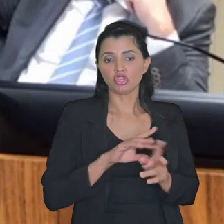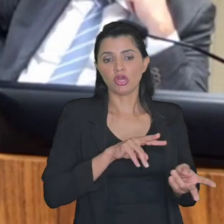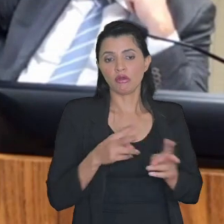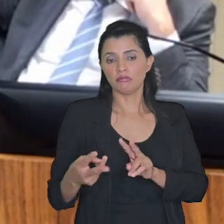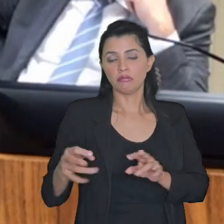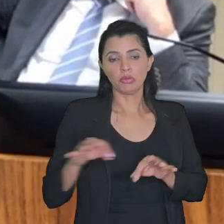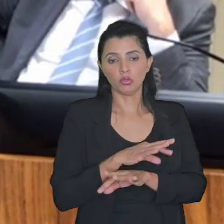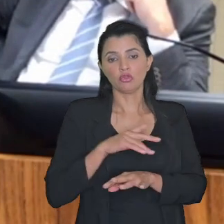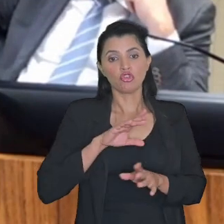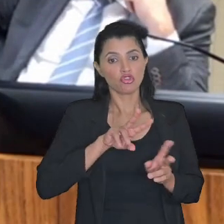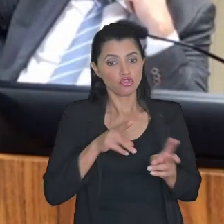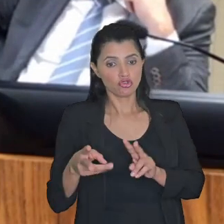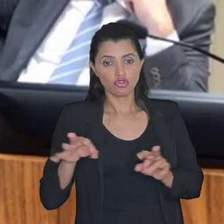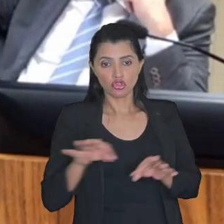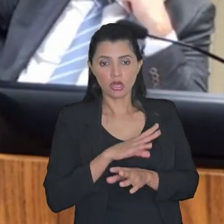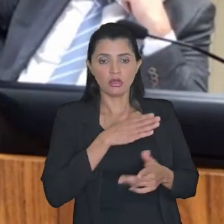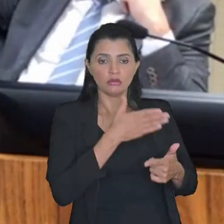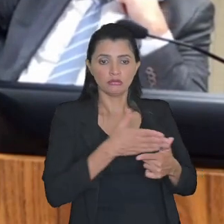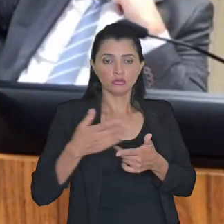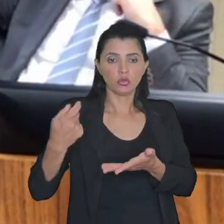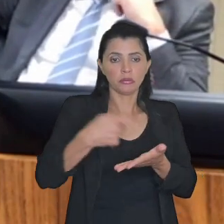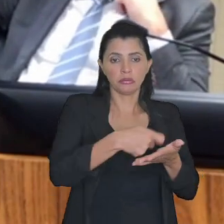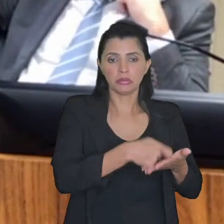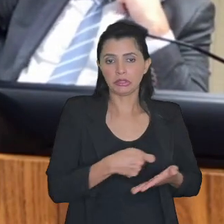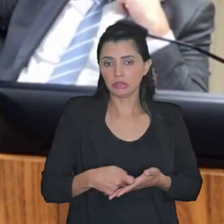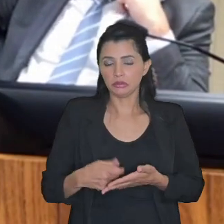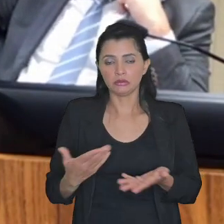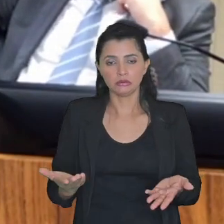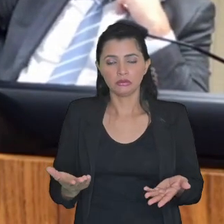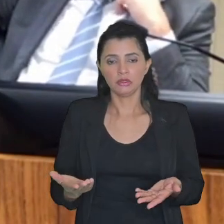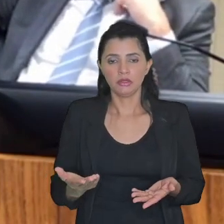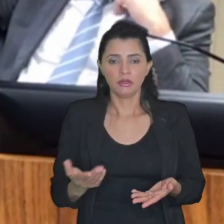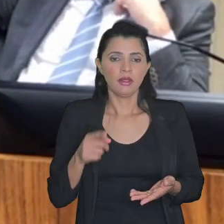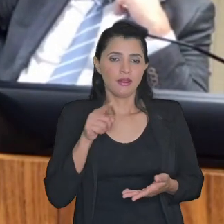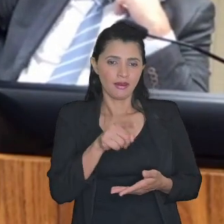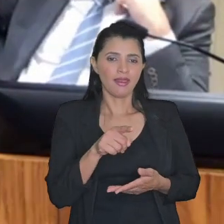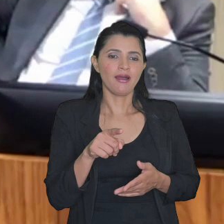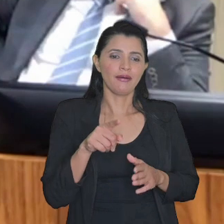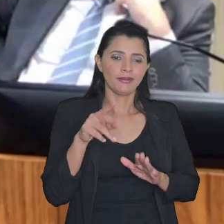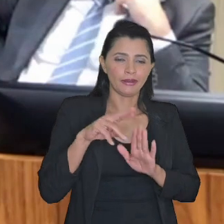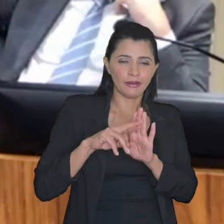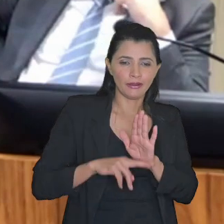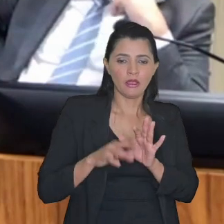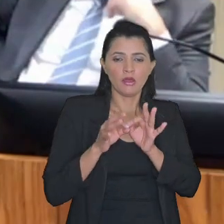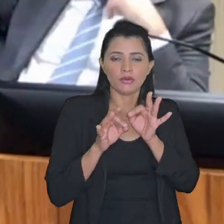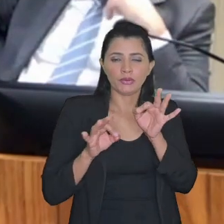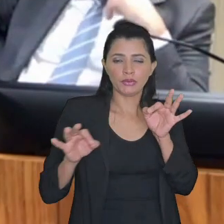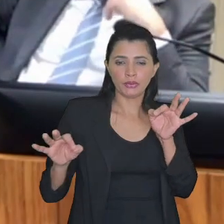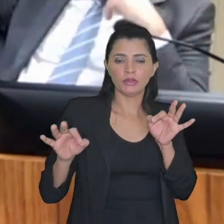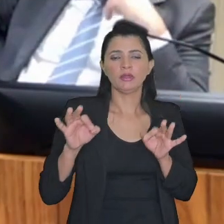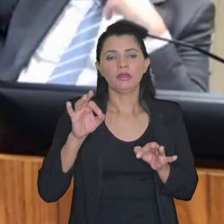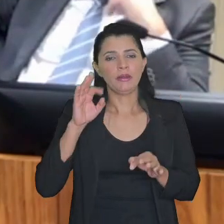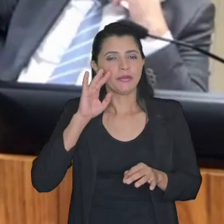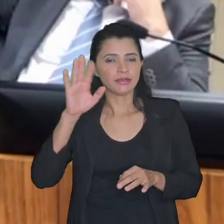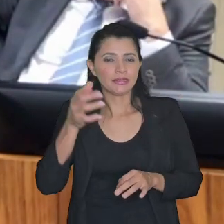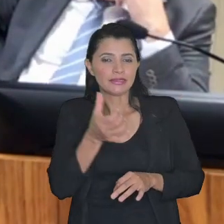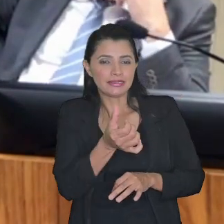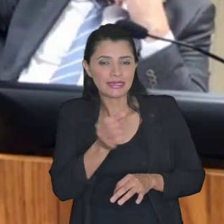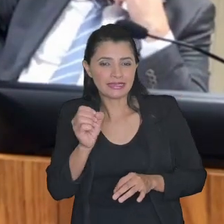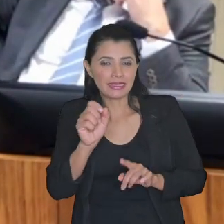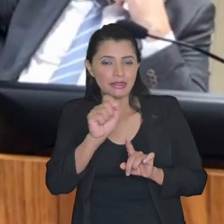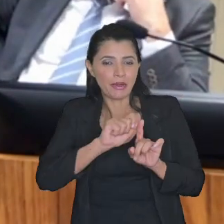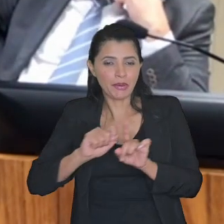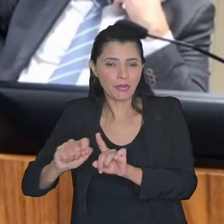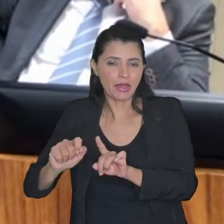transacionei e pagando parcelado estou lá naquele regime bem alongado vamos imaginar 60